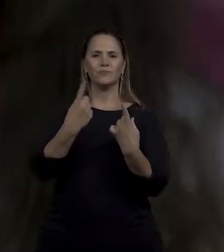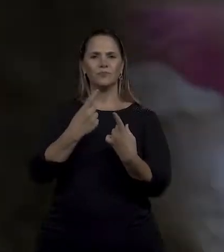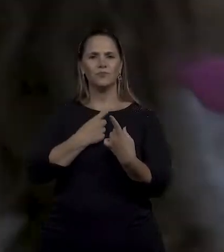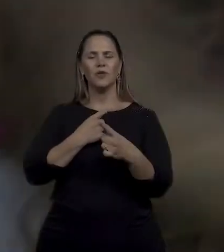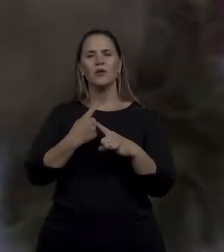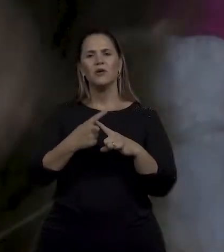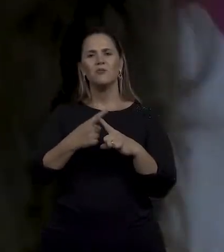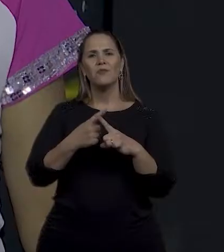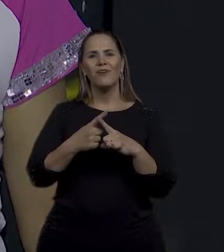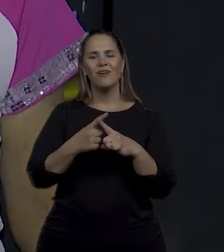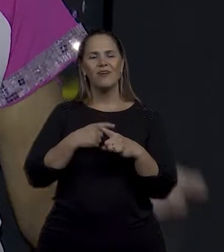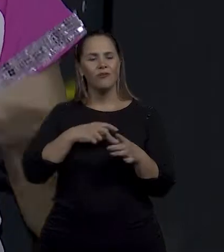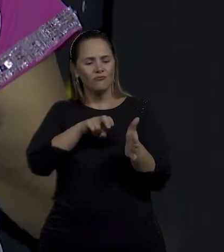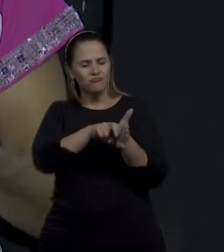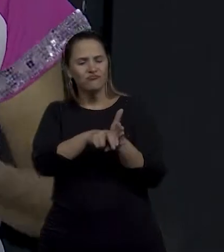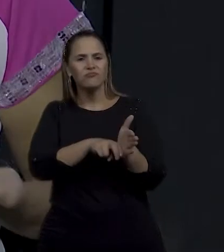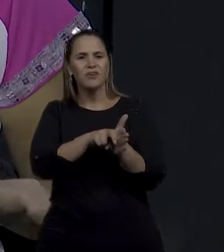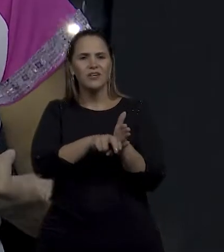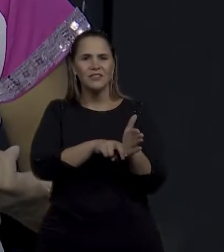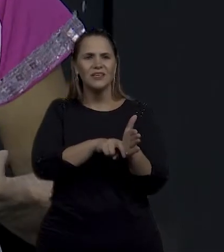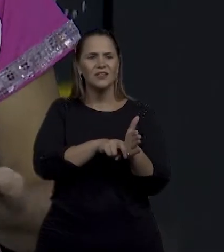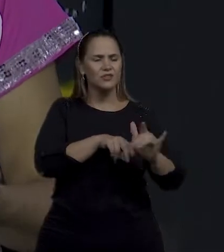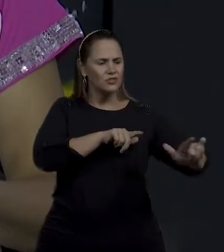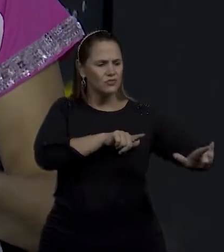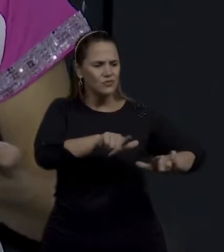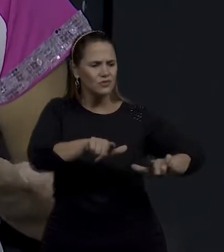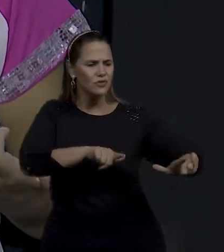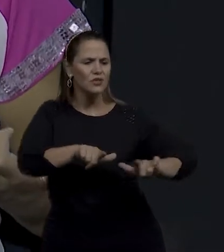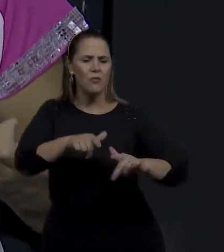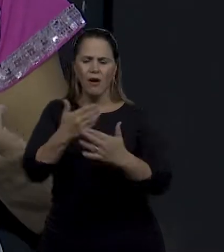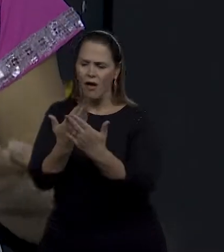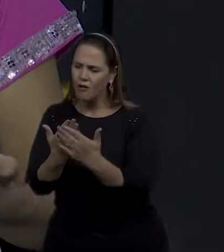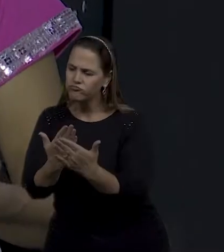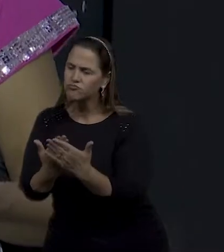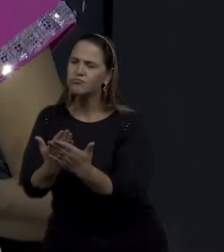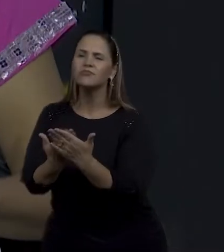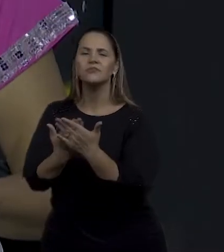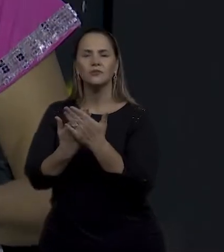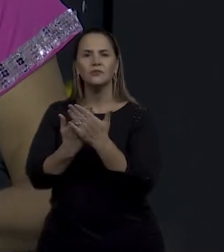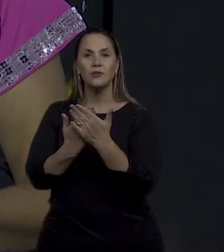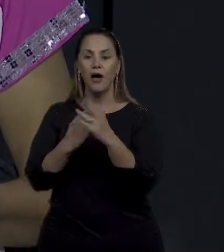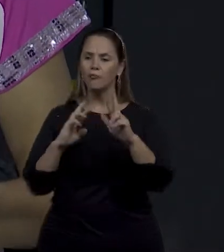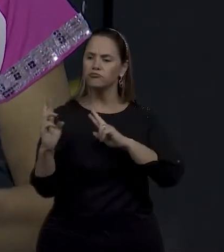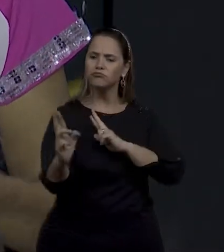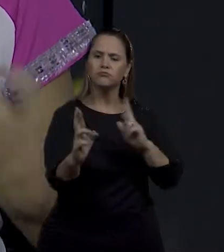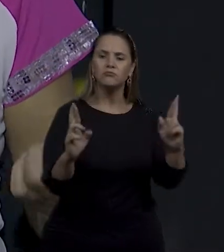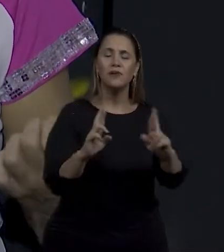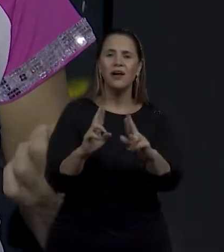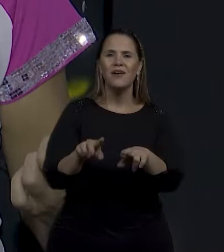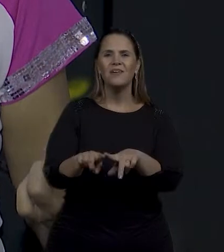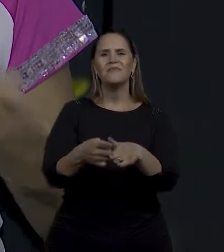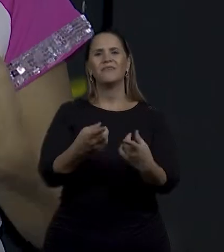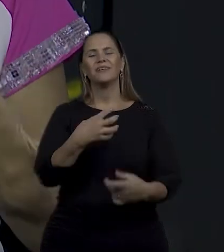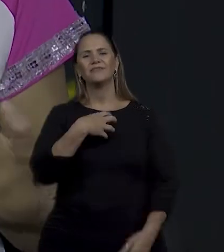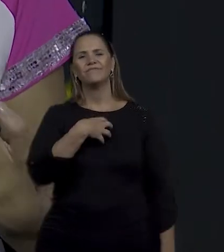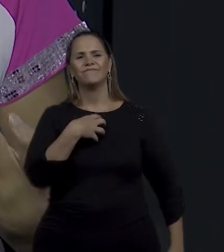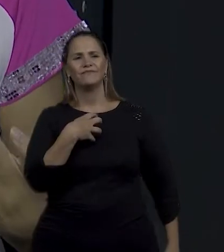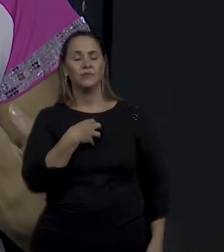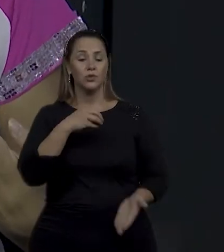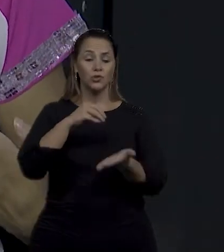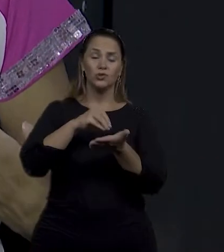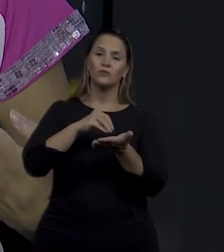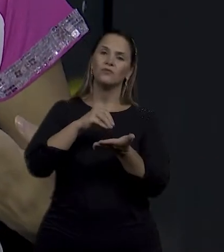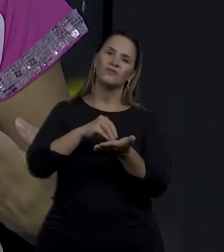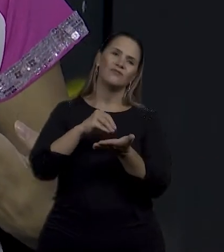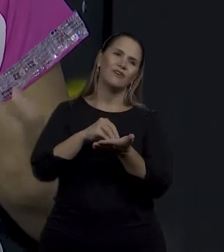fiquei cadeirante e eu consegui. Voltei a trabalhar, voltei a estudar, voltei a me relacionar. Mas tinha um vazio,